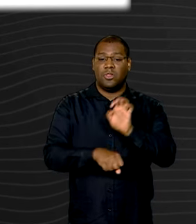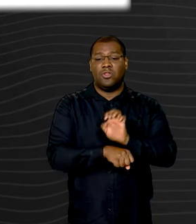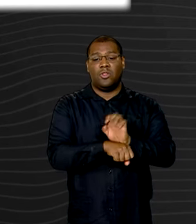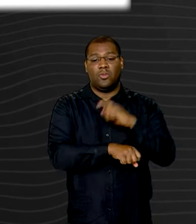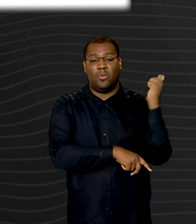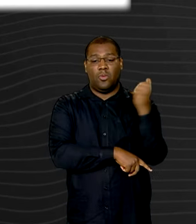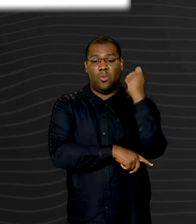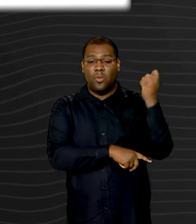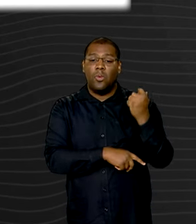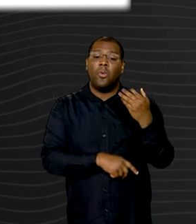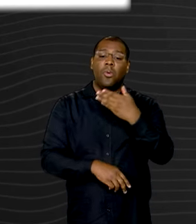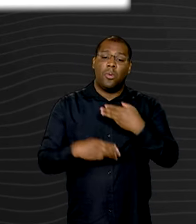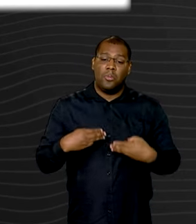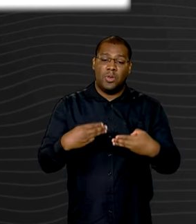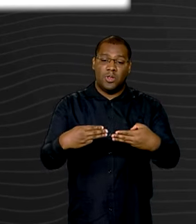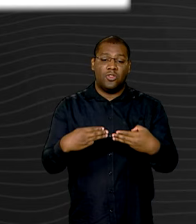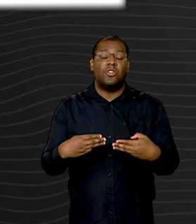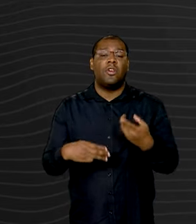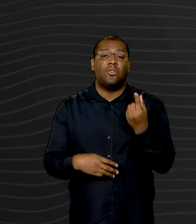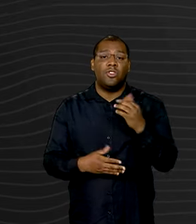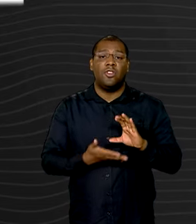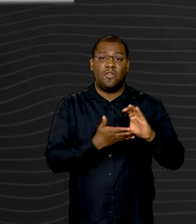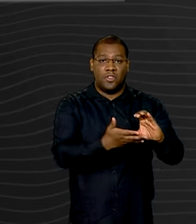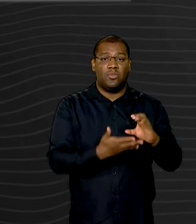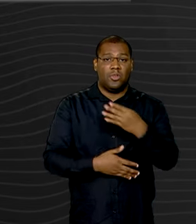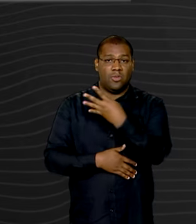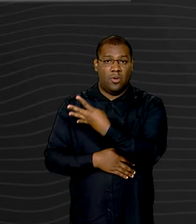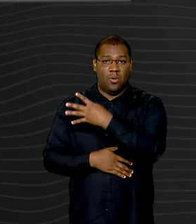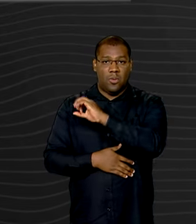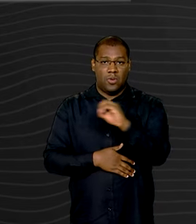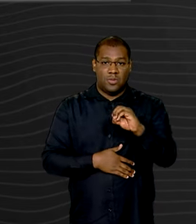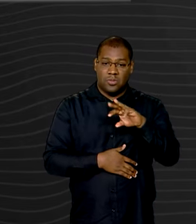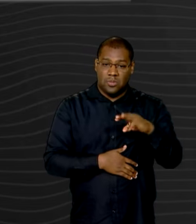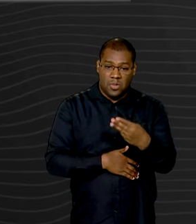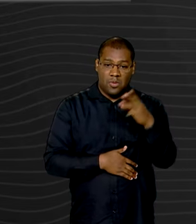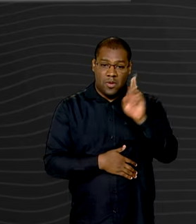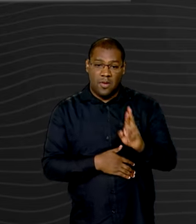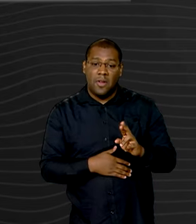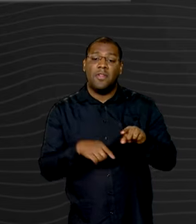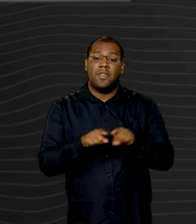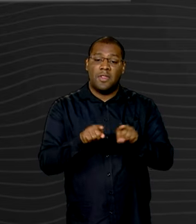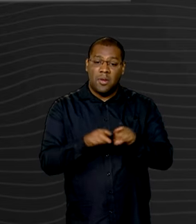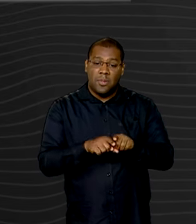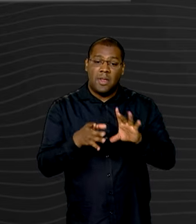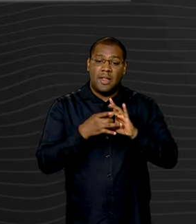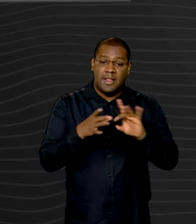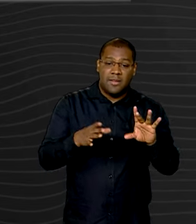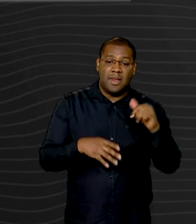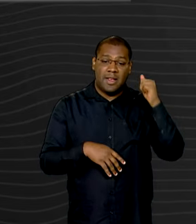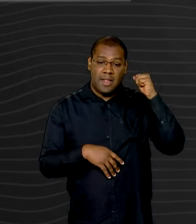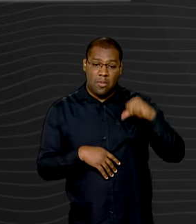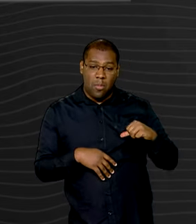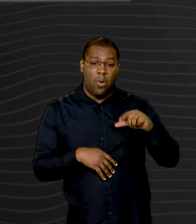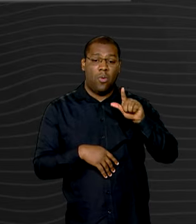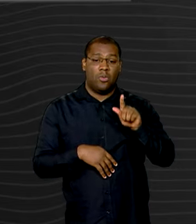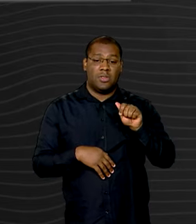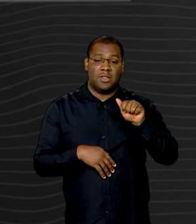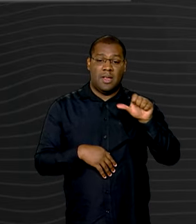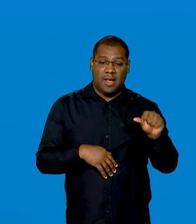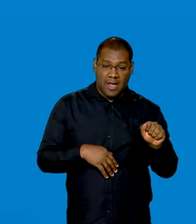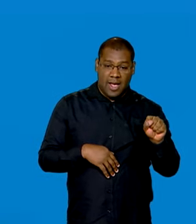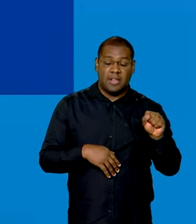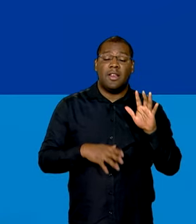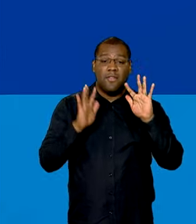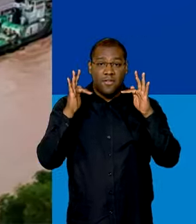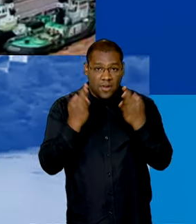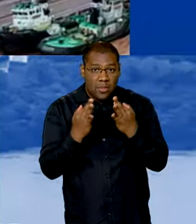investimento de mais de 400 milhões de reais, além de liberar o auxílio gás para mais de 180 mil famílias.